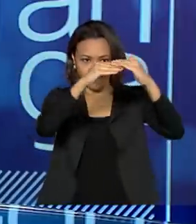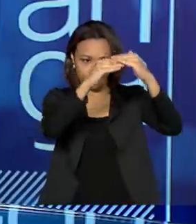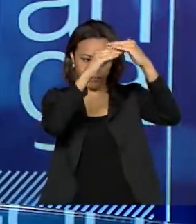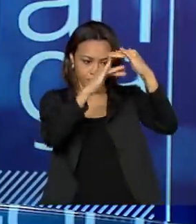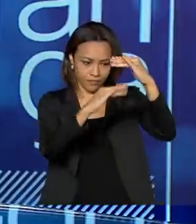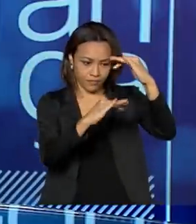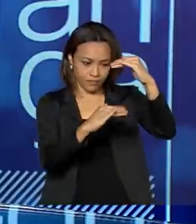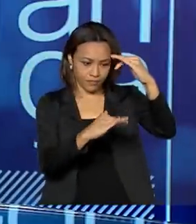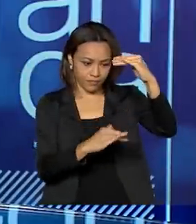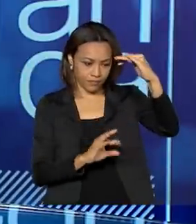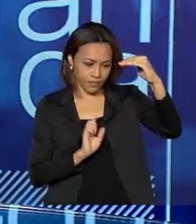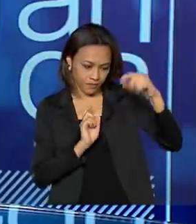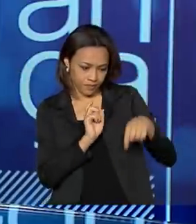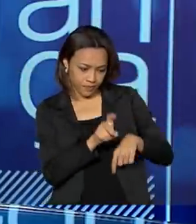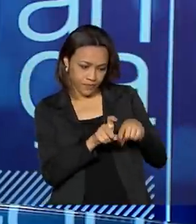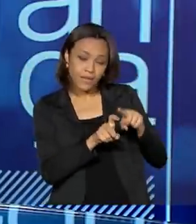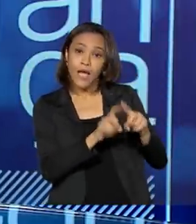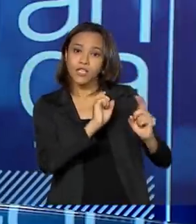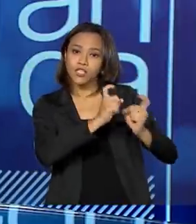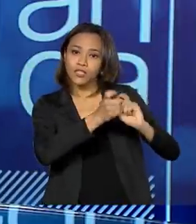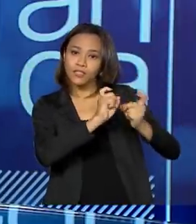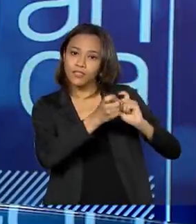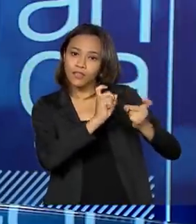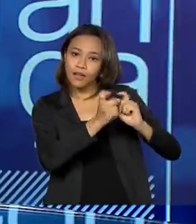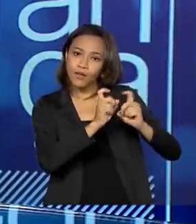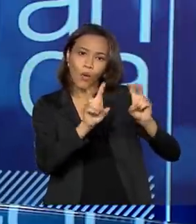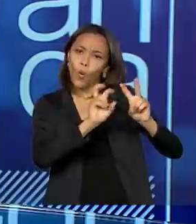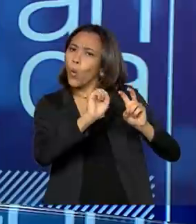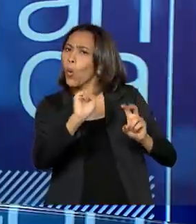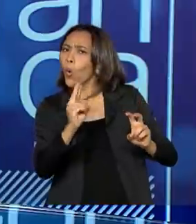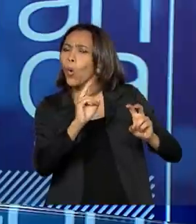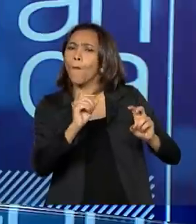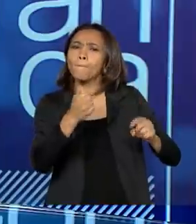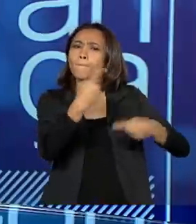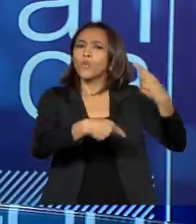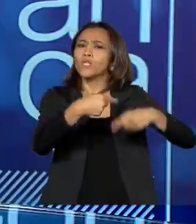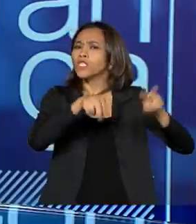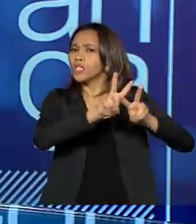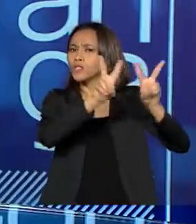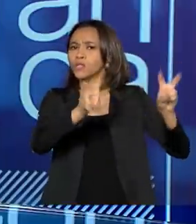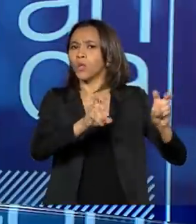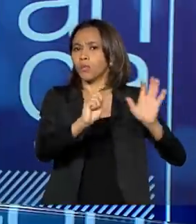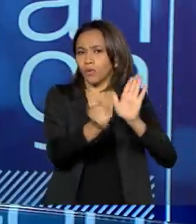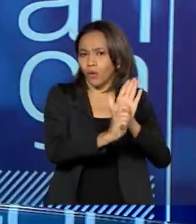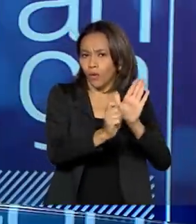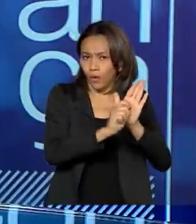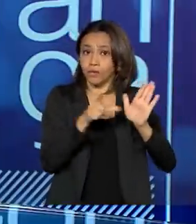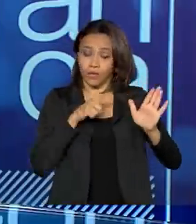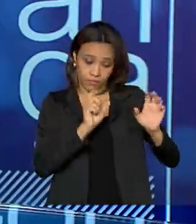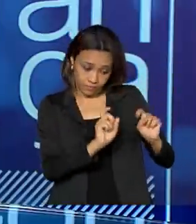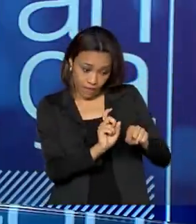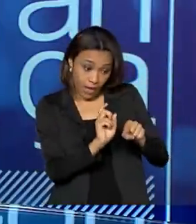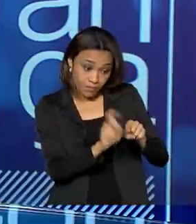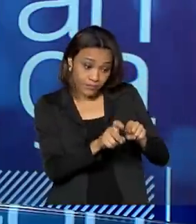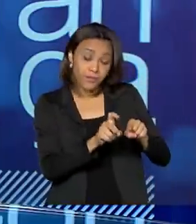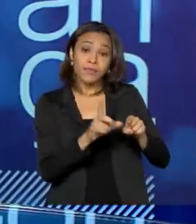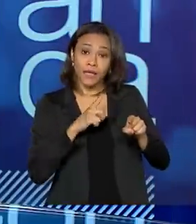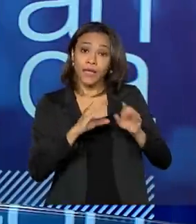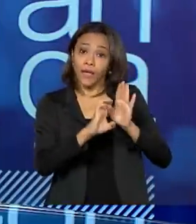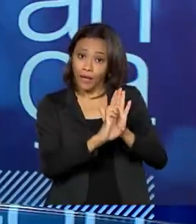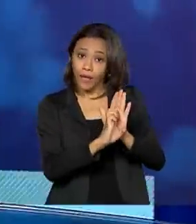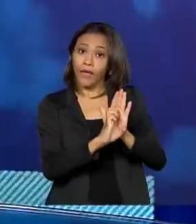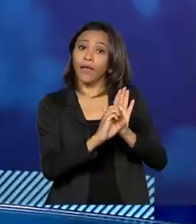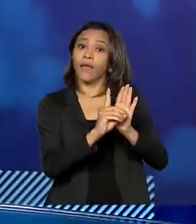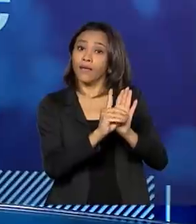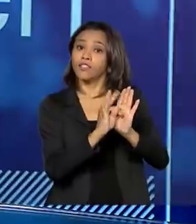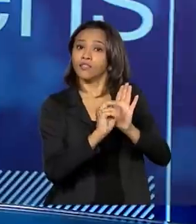gestão de ativos ou políticas públicas sobre drogas, vai encontrar lá uma relação dos editais de leilões, vai